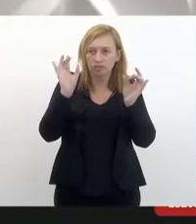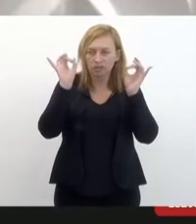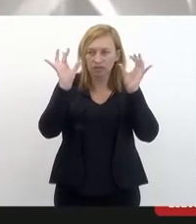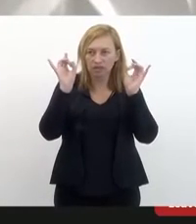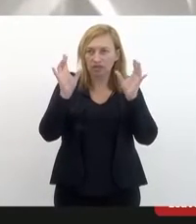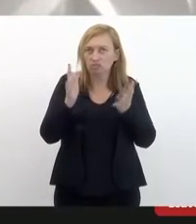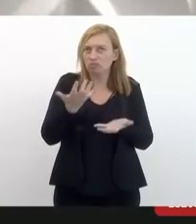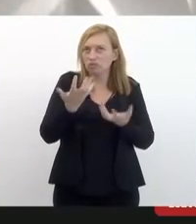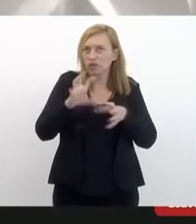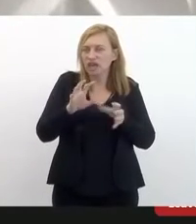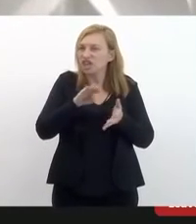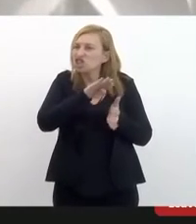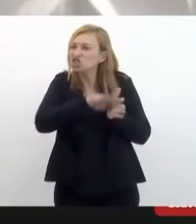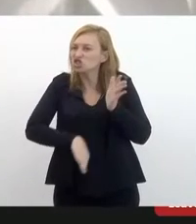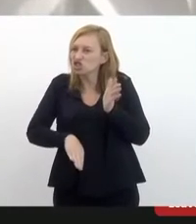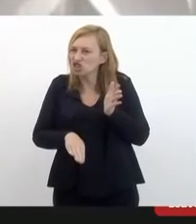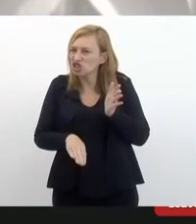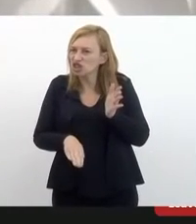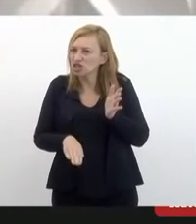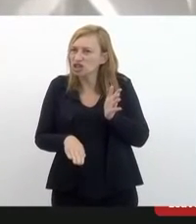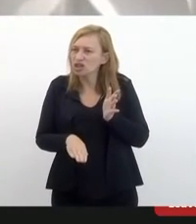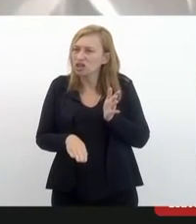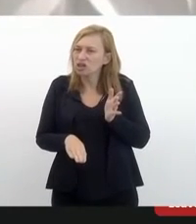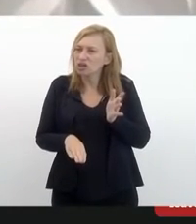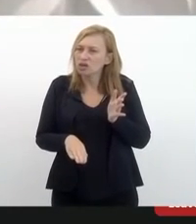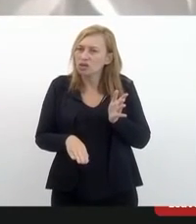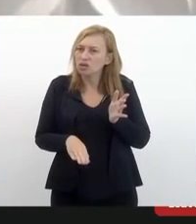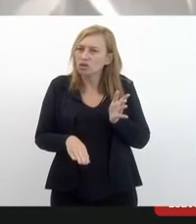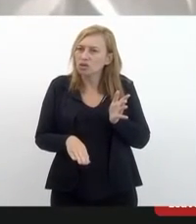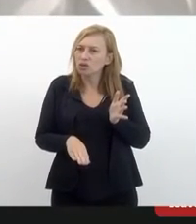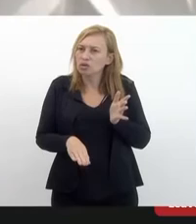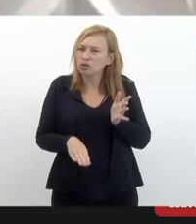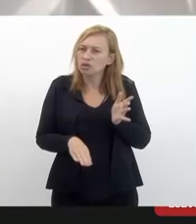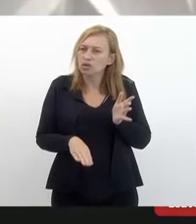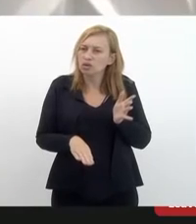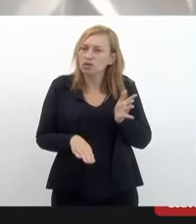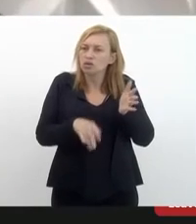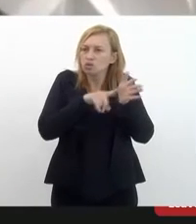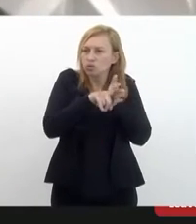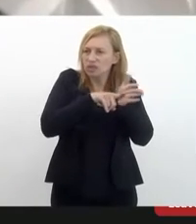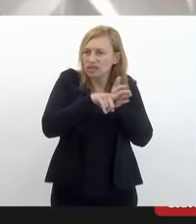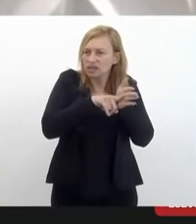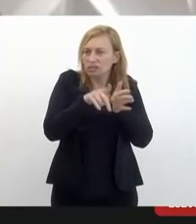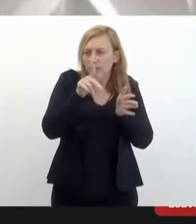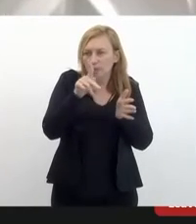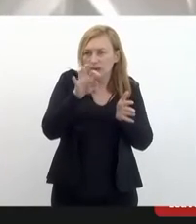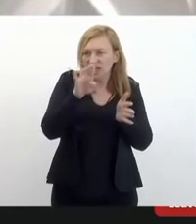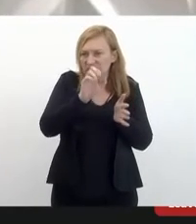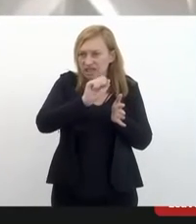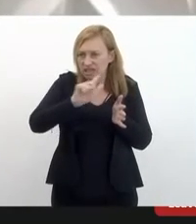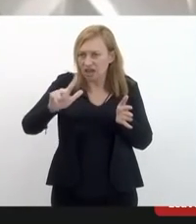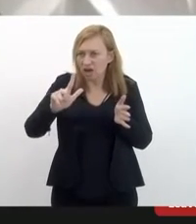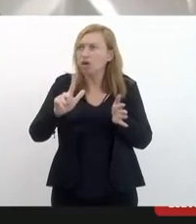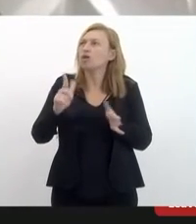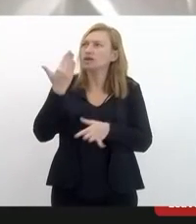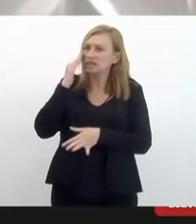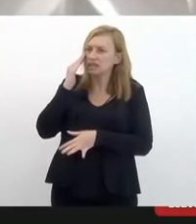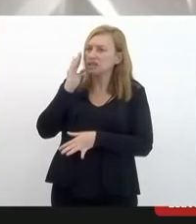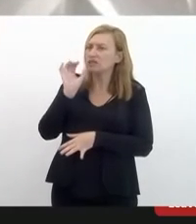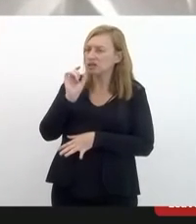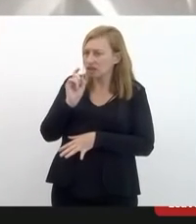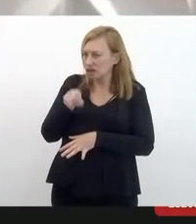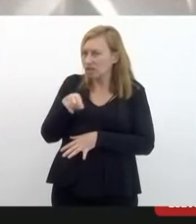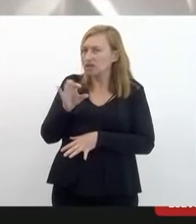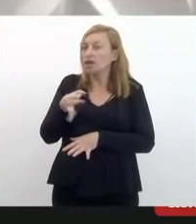tire a natureza do exame pericial. Eu acho, eu continuo entendendo que é